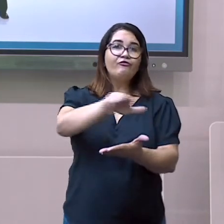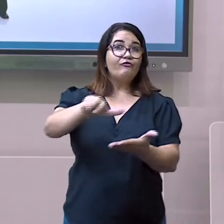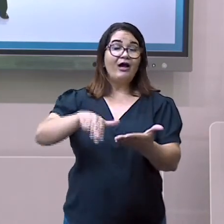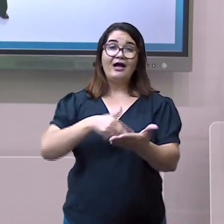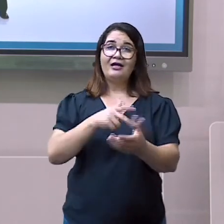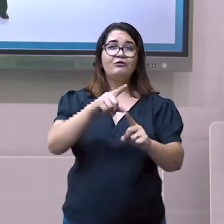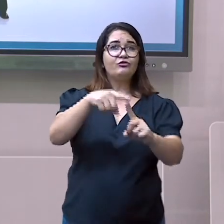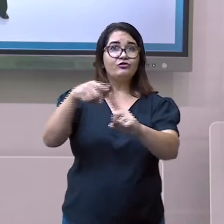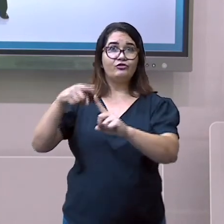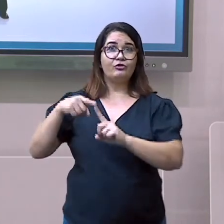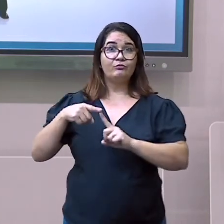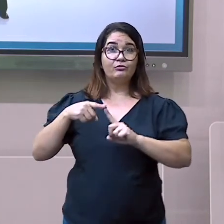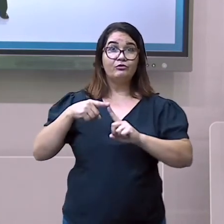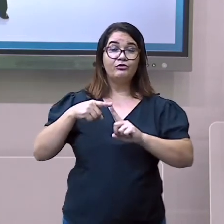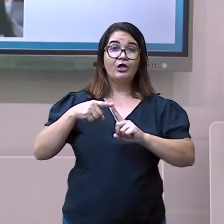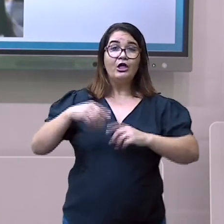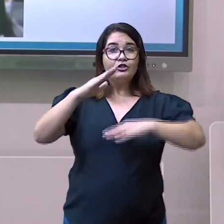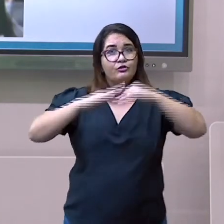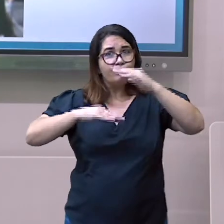para a cidade.